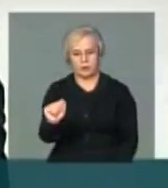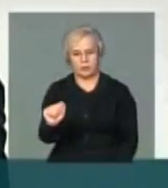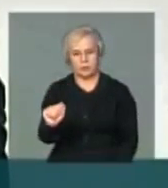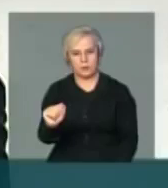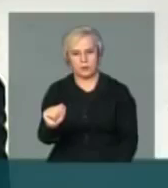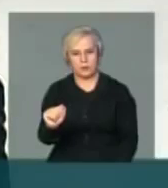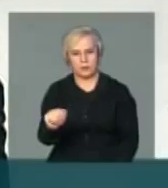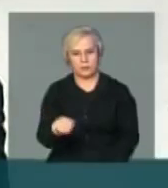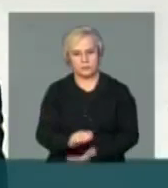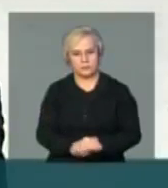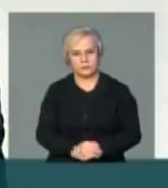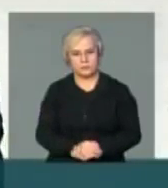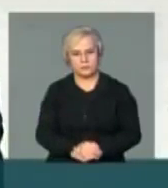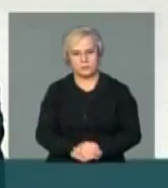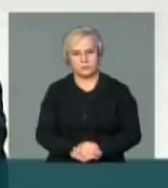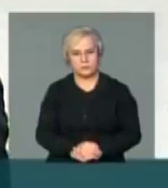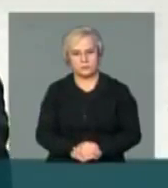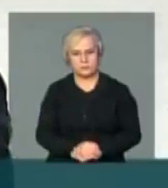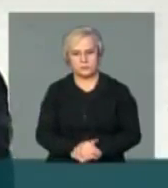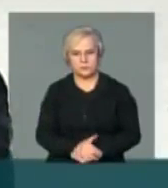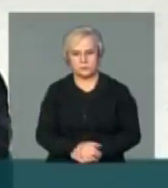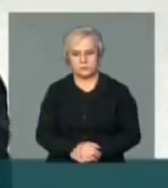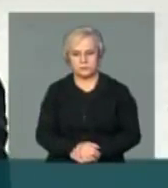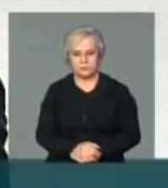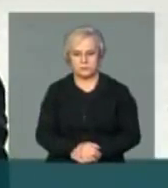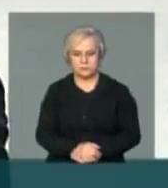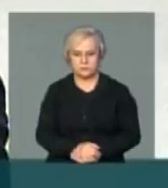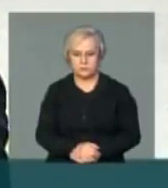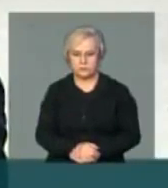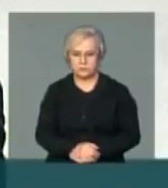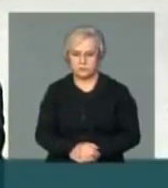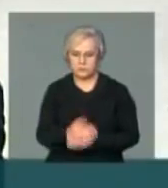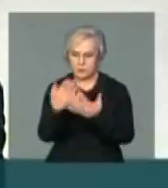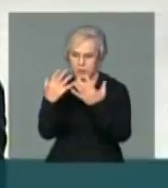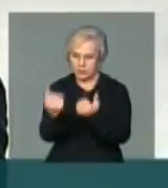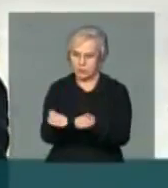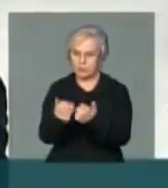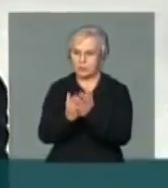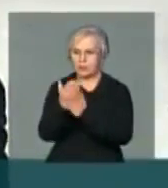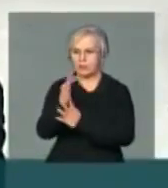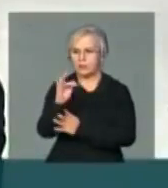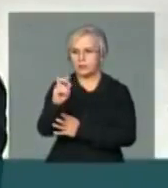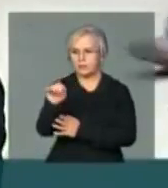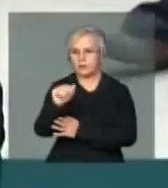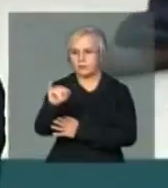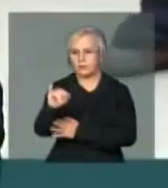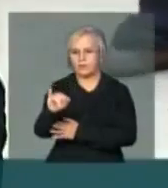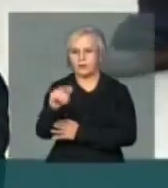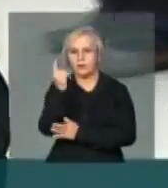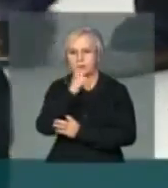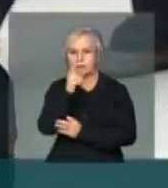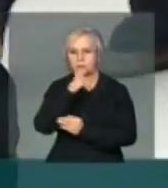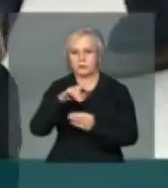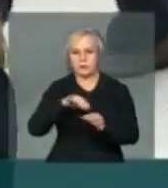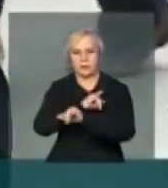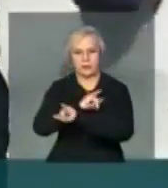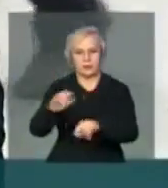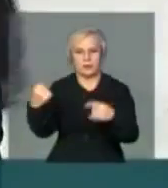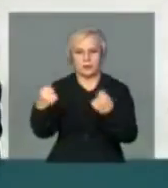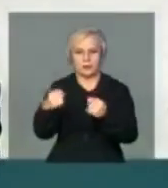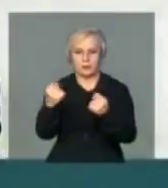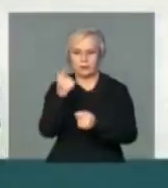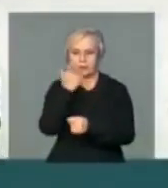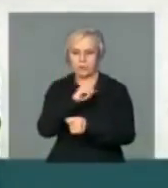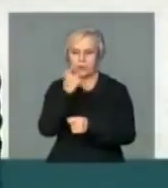ajude que... ...dades, através da FUNAI, que essas comunidades possam ter as informações que precisam para